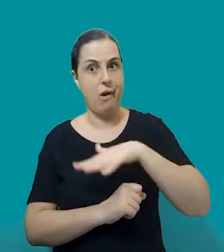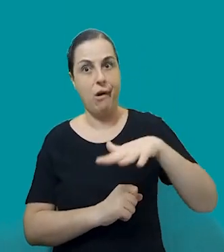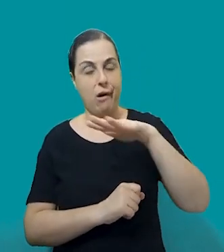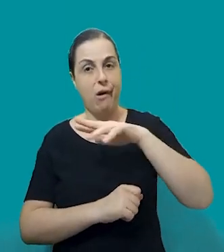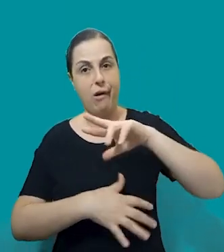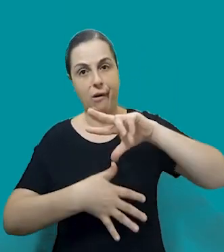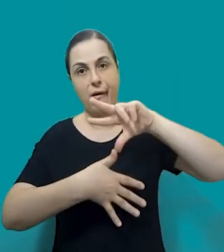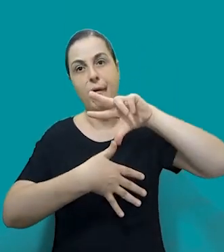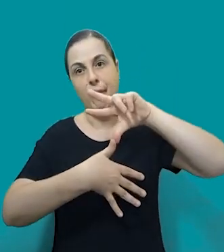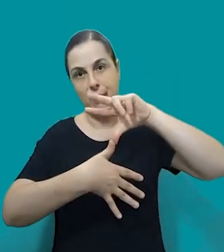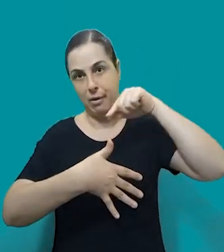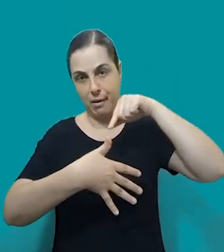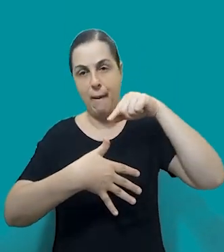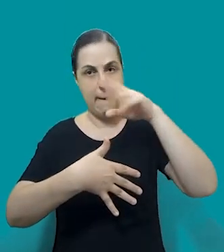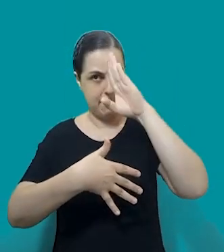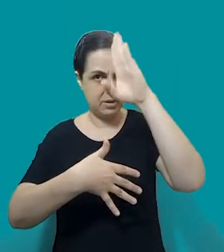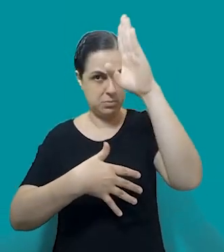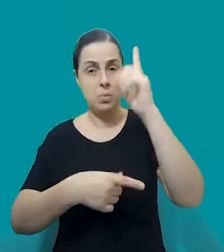patriarcal, como a nossa, né?